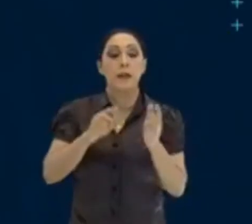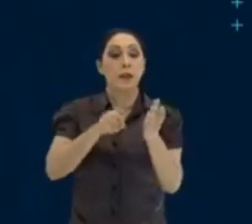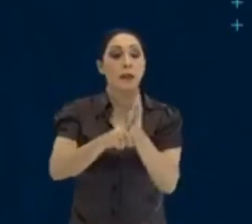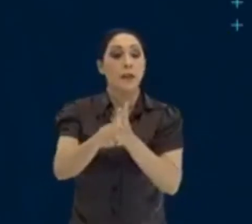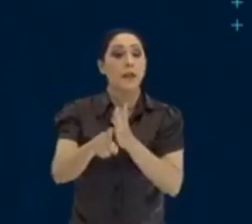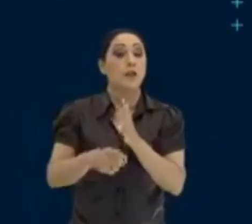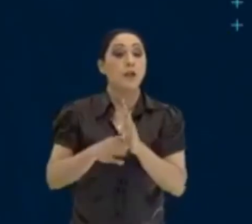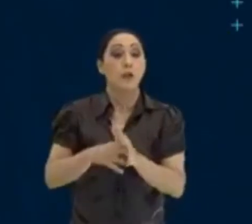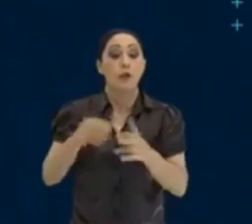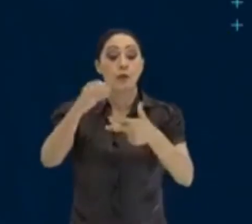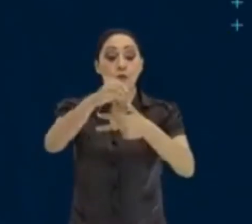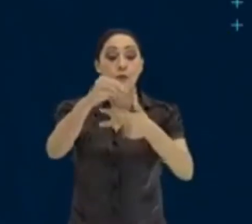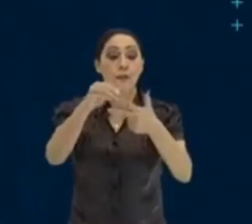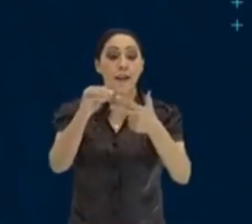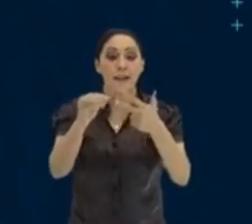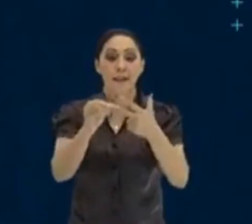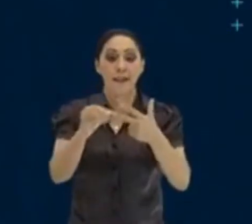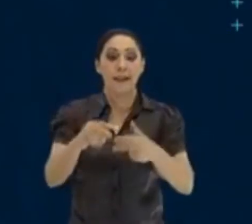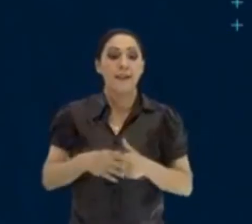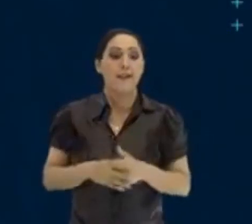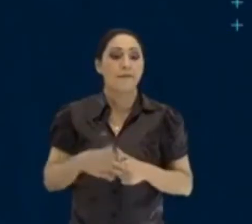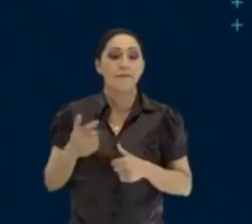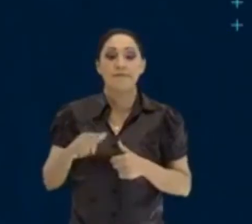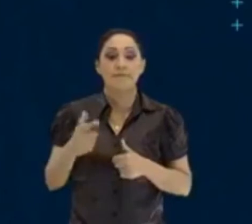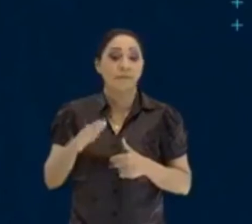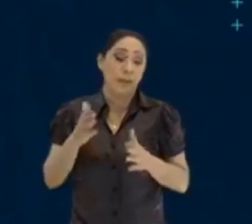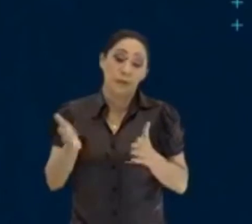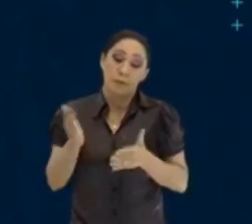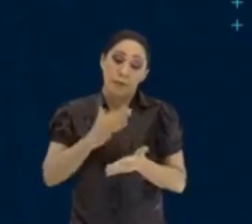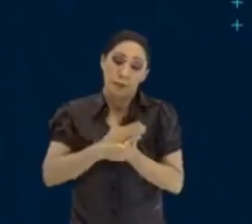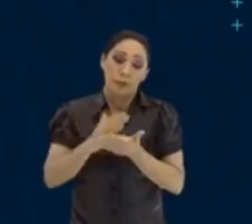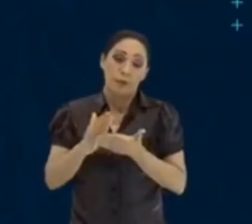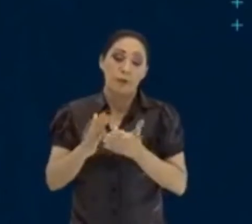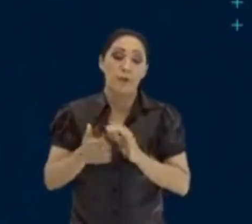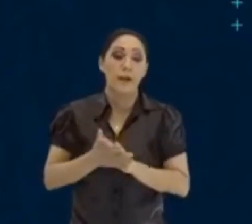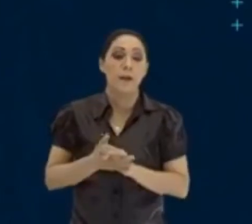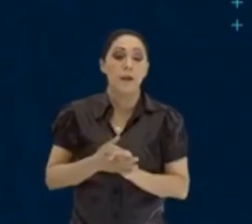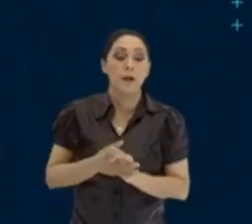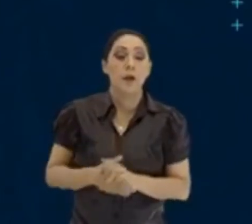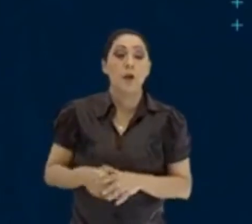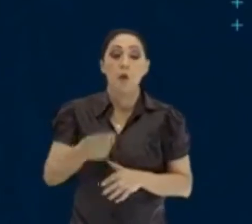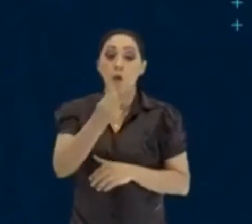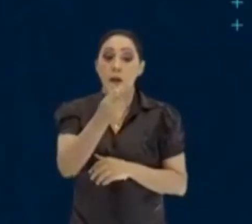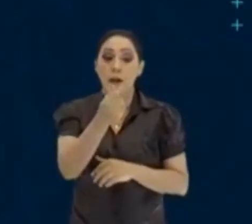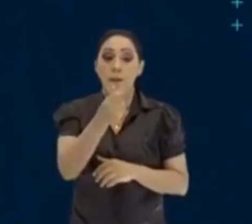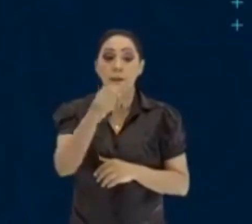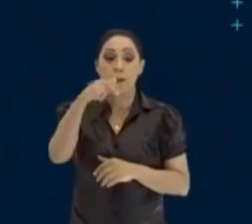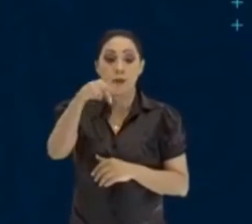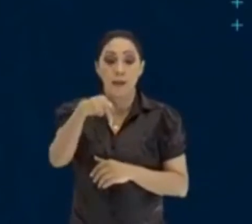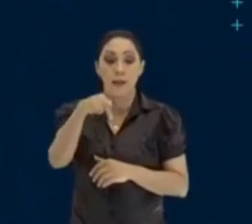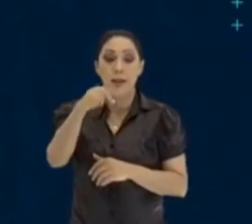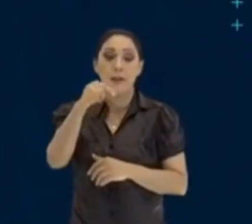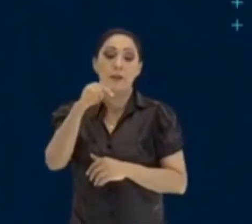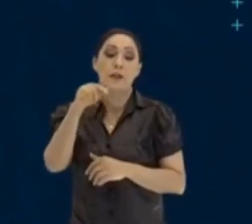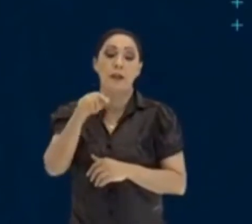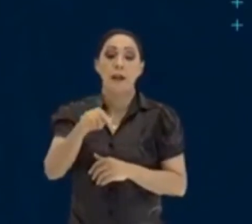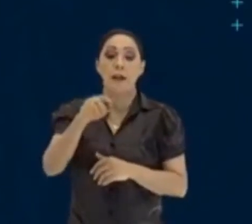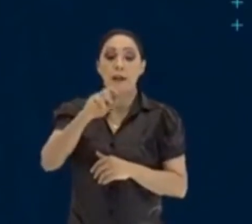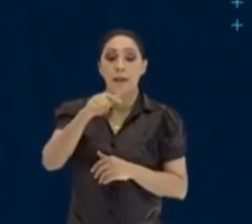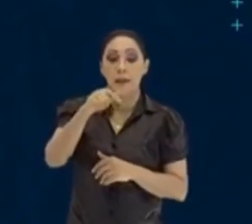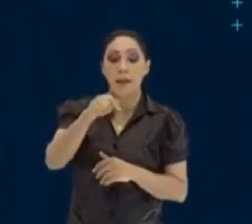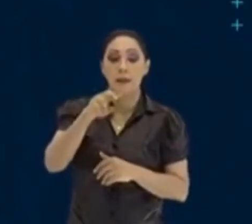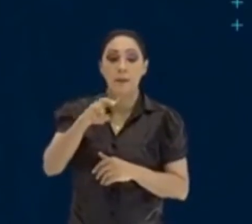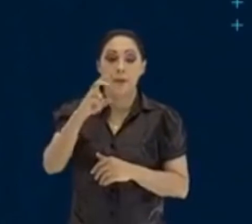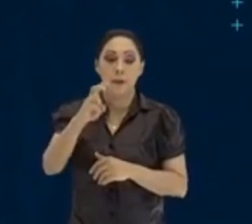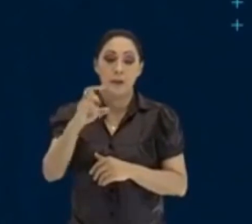Enem aqui, rapaz. Não tem? Vamos lá. Um capital de 7.500 reais foi aplicado em